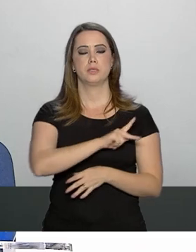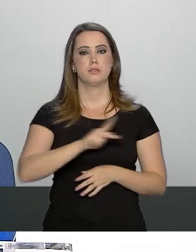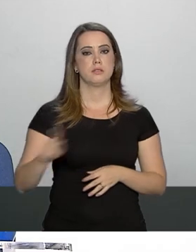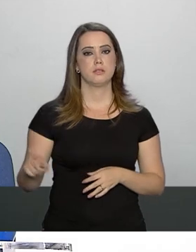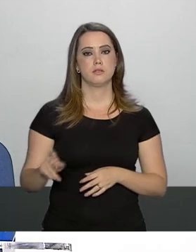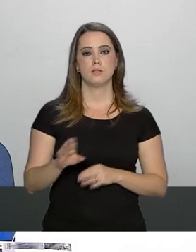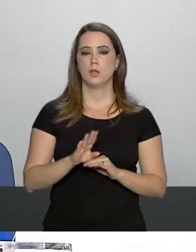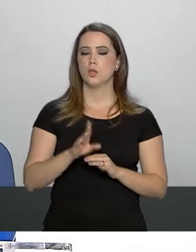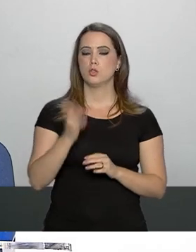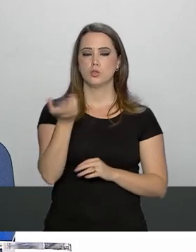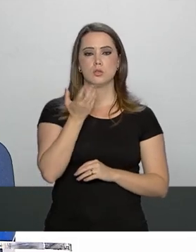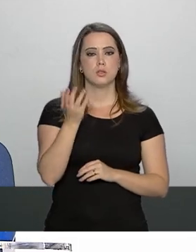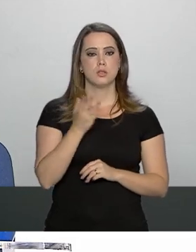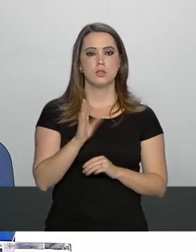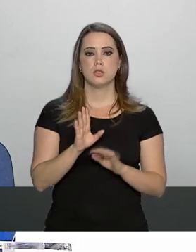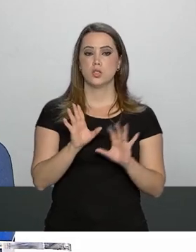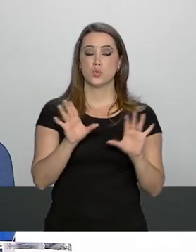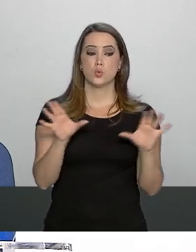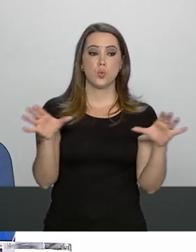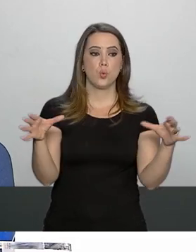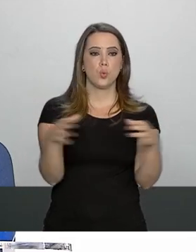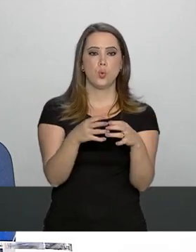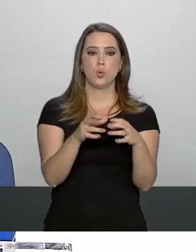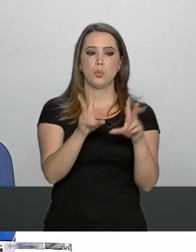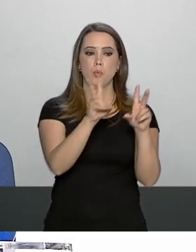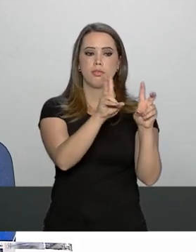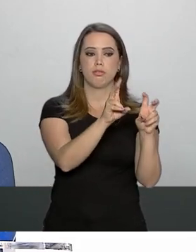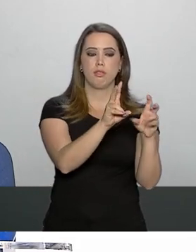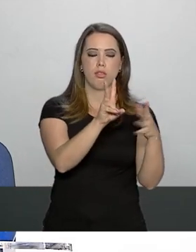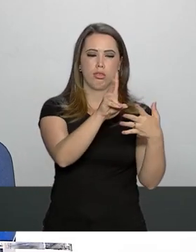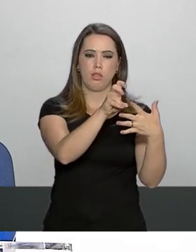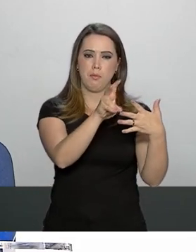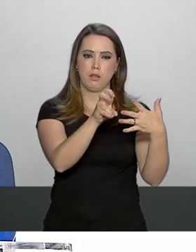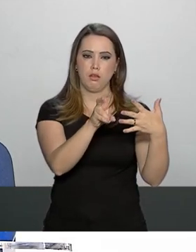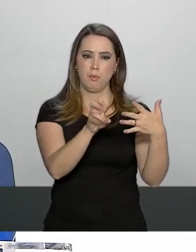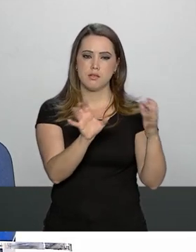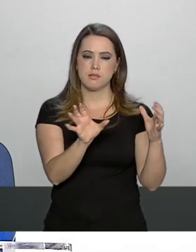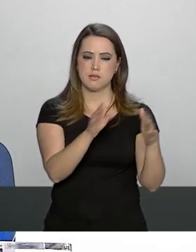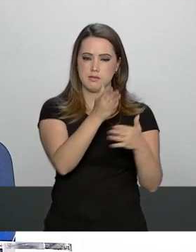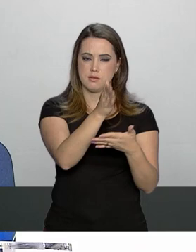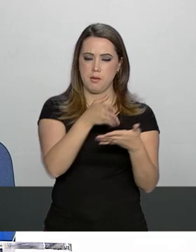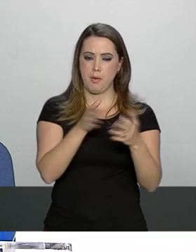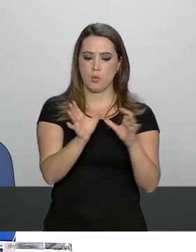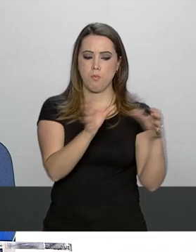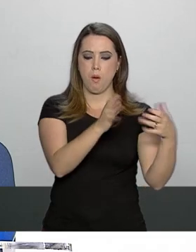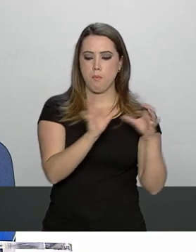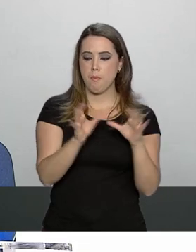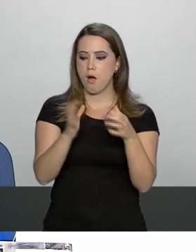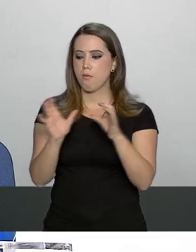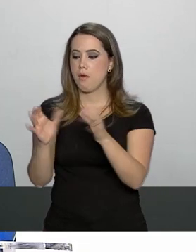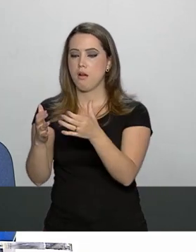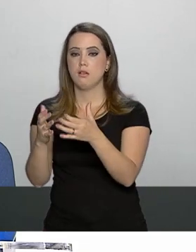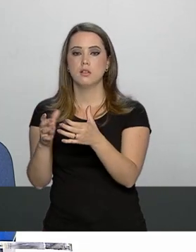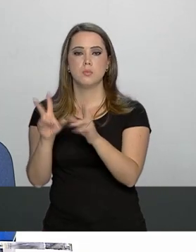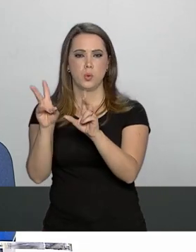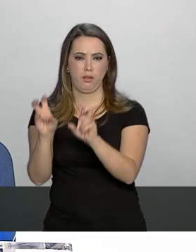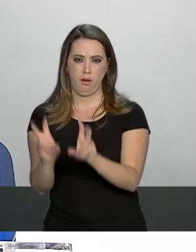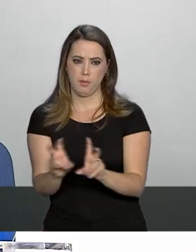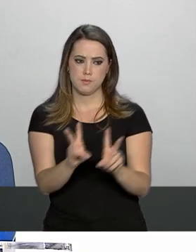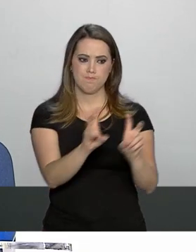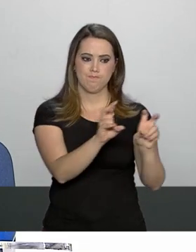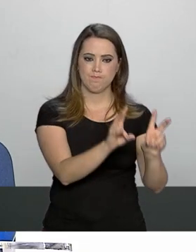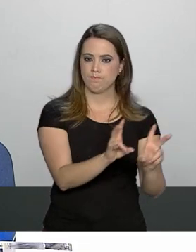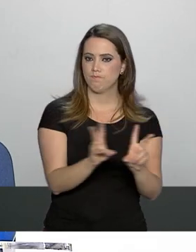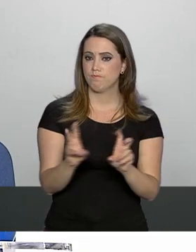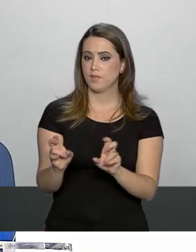priorizou uma conversa com bancadas temáticas para a articulação da reforma da previdência por exemplo o governo vai começar a